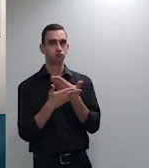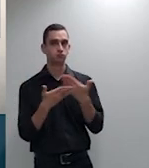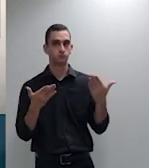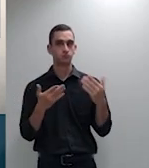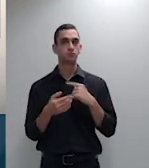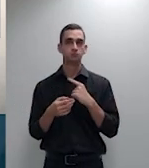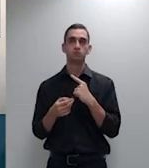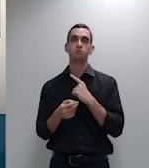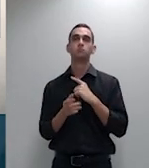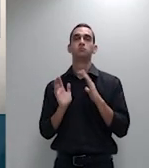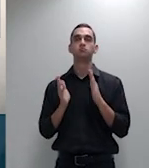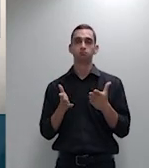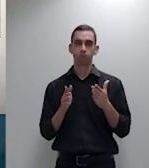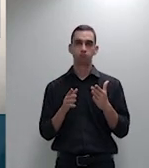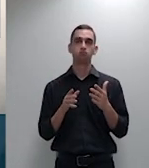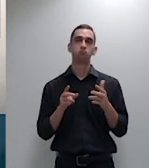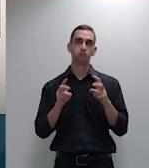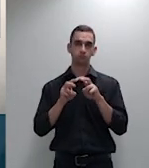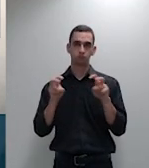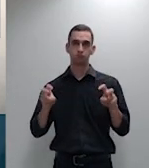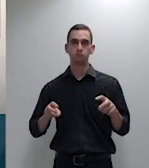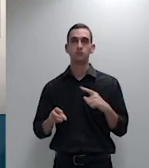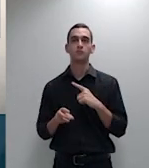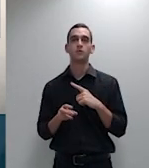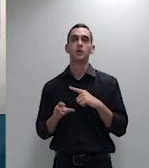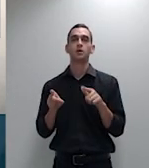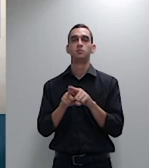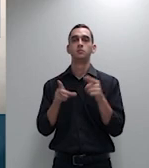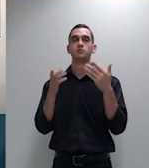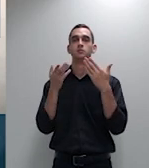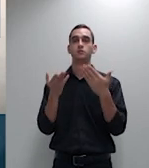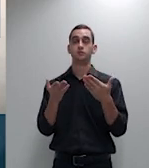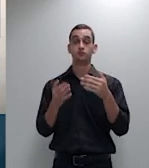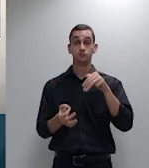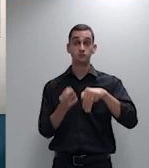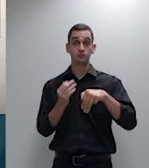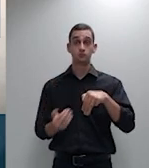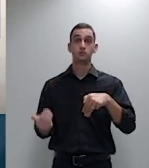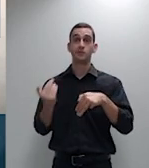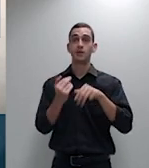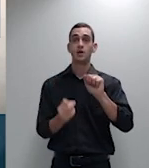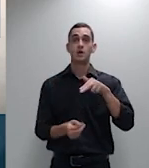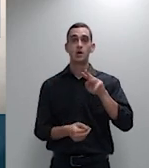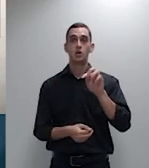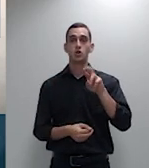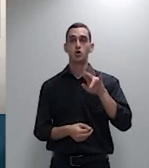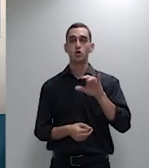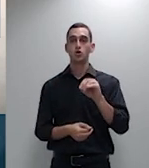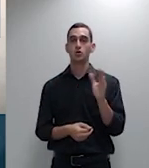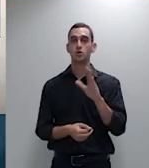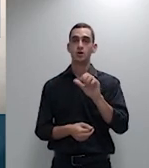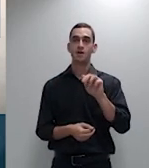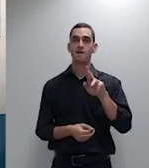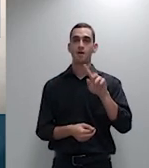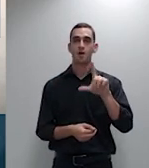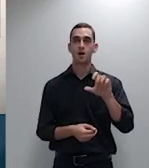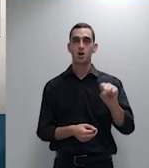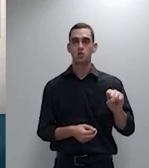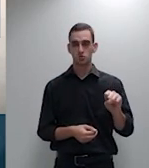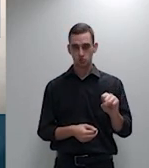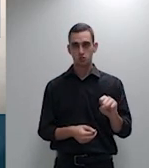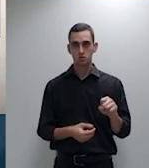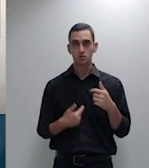na pessoa do eminente ministro Antônio Carlos presidente da segunda sessão gostaria também